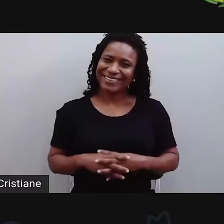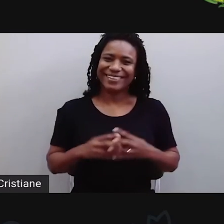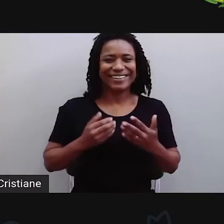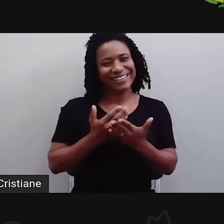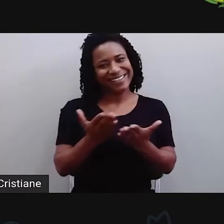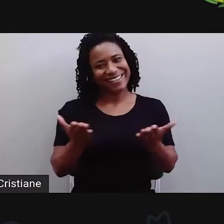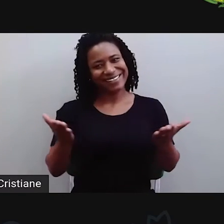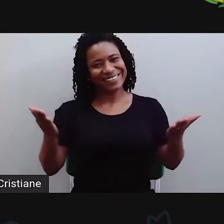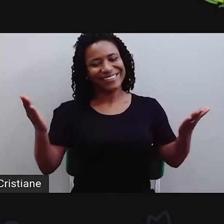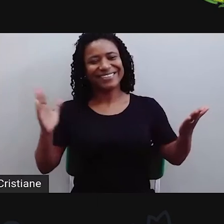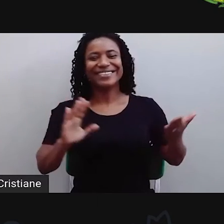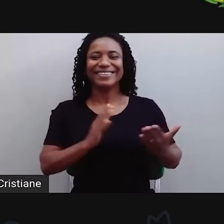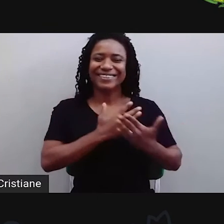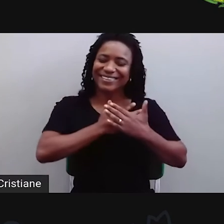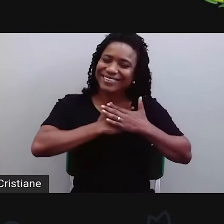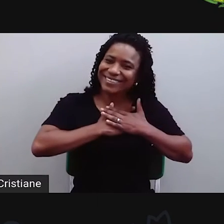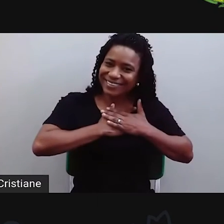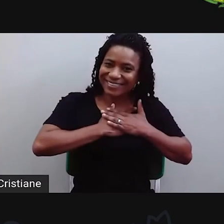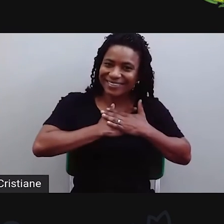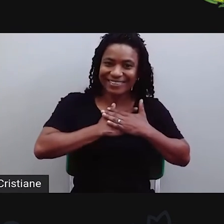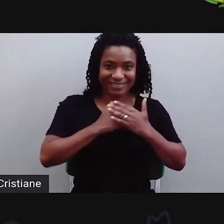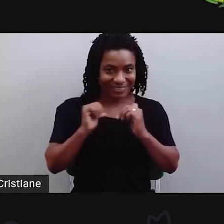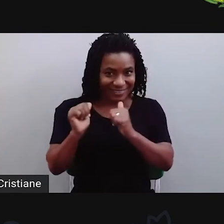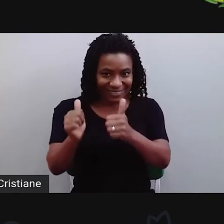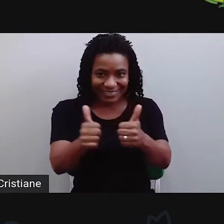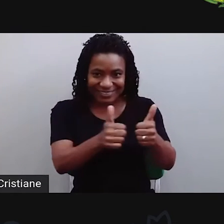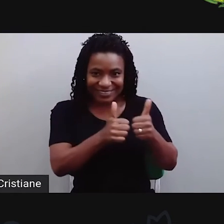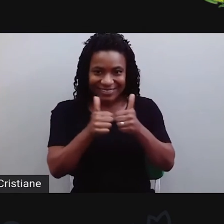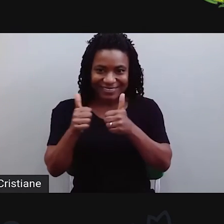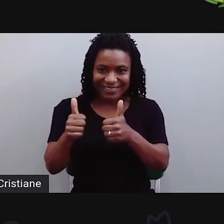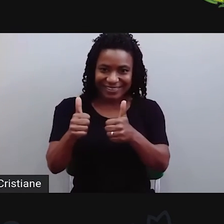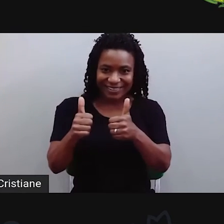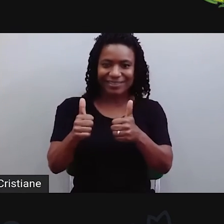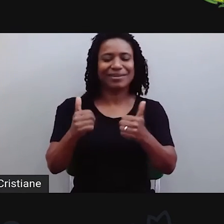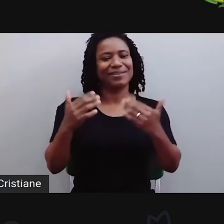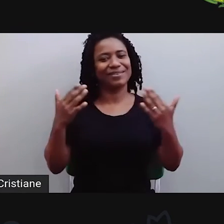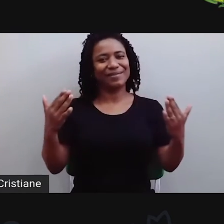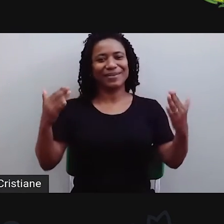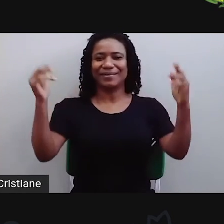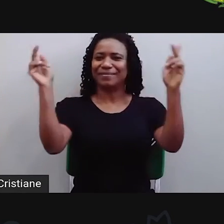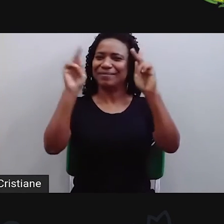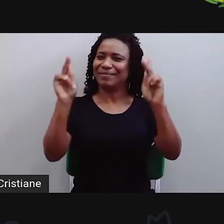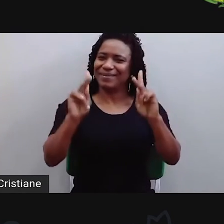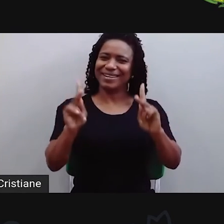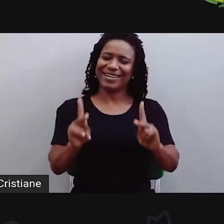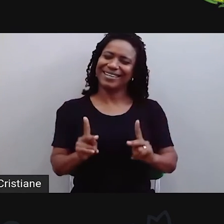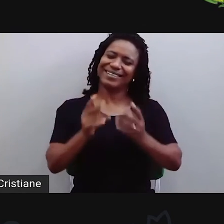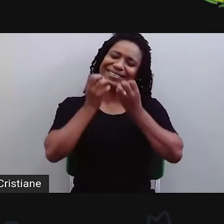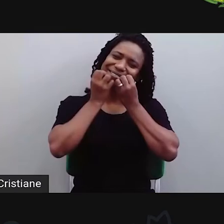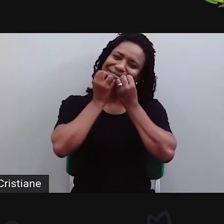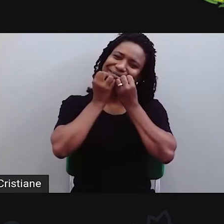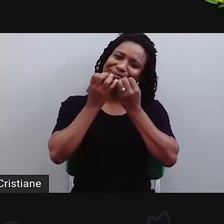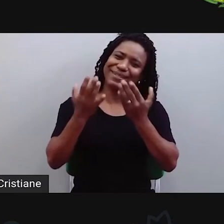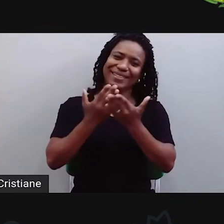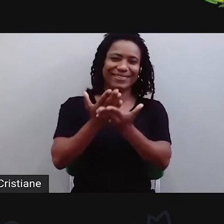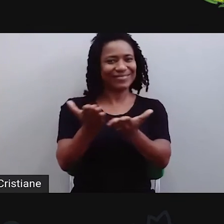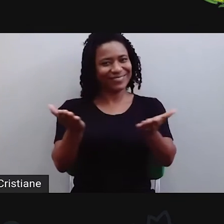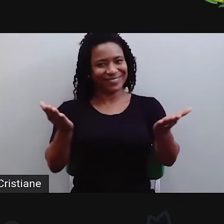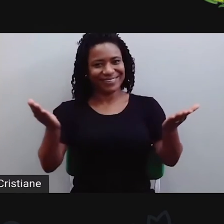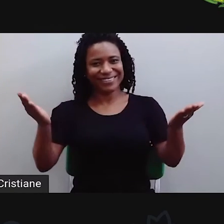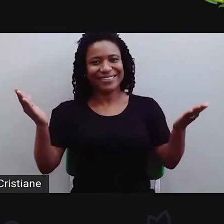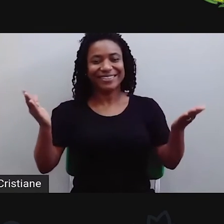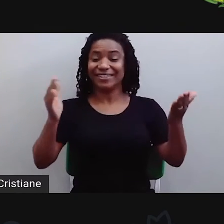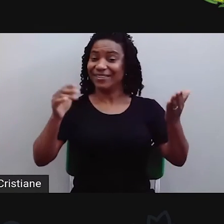Olá, amores! Tudo certinho com vocês? Comigo está na mais perfeita paz. Eu espero que vocês estejam